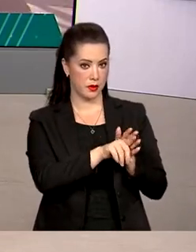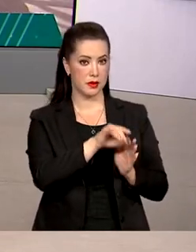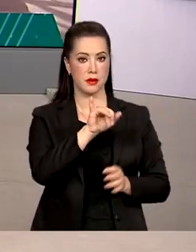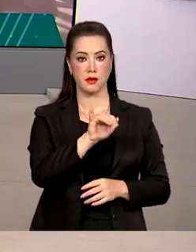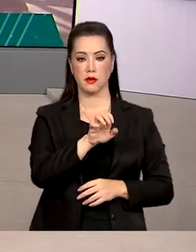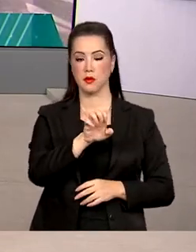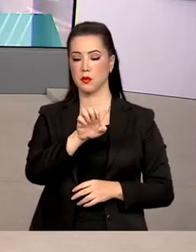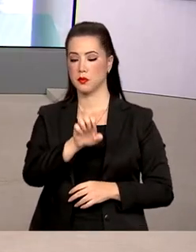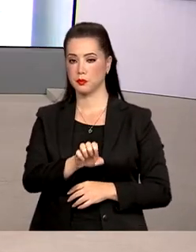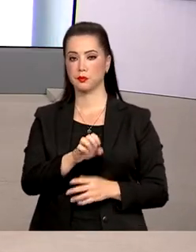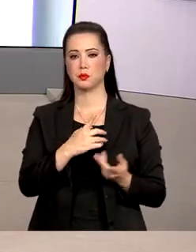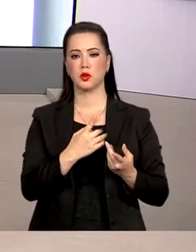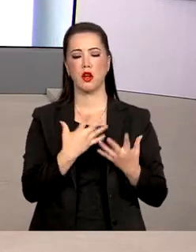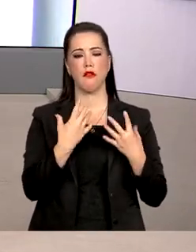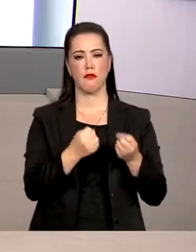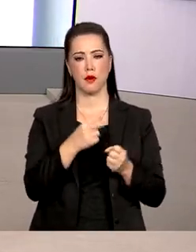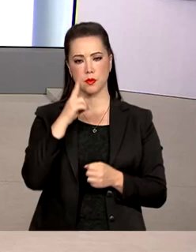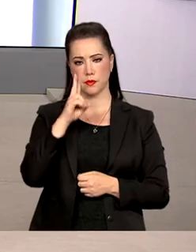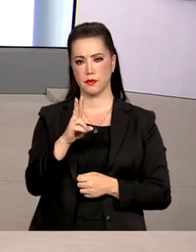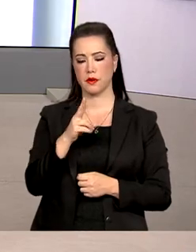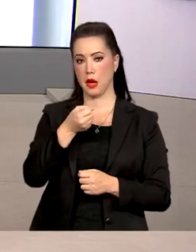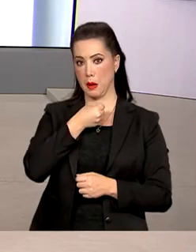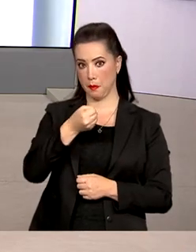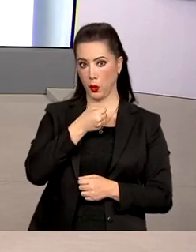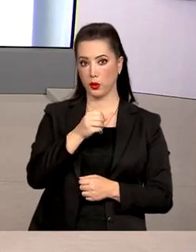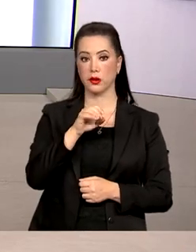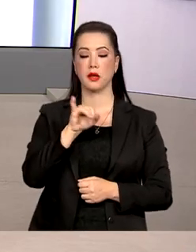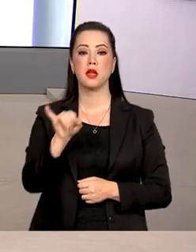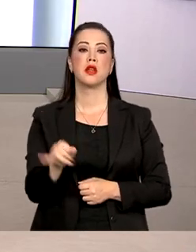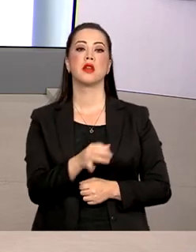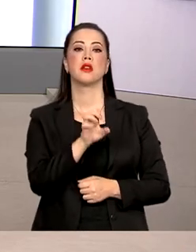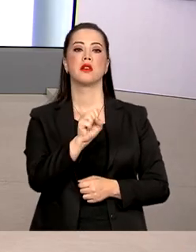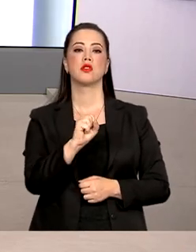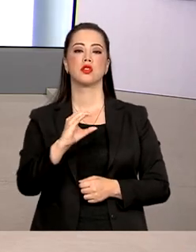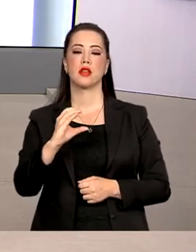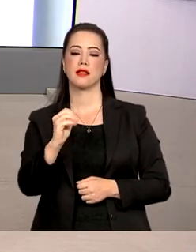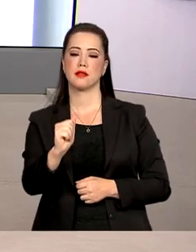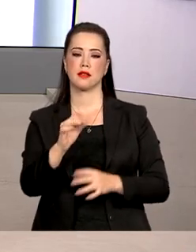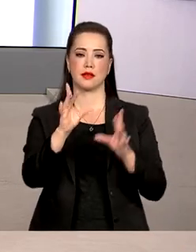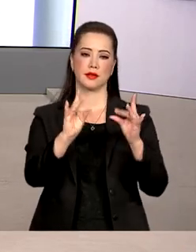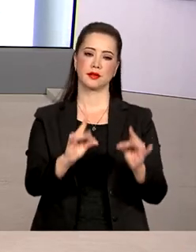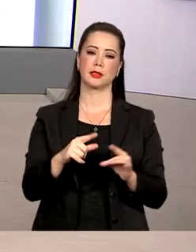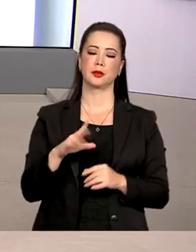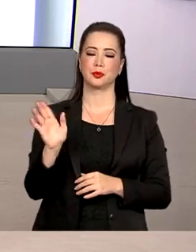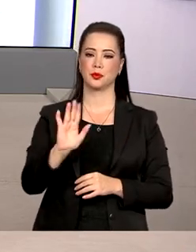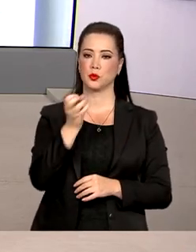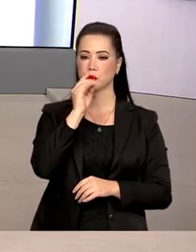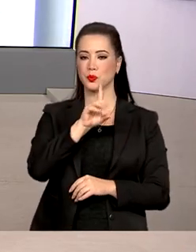Vamos falar então ao vivo com Jéssica Gonçalves? Ela traz as informações pra gente. Oi, Jéssica, bom dia.